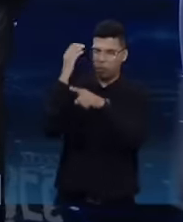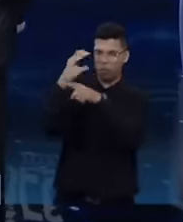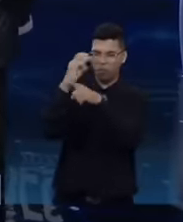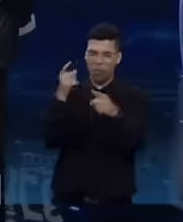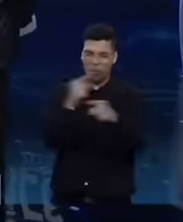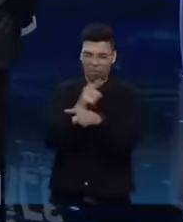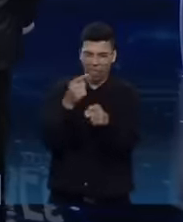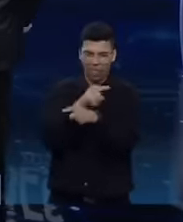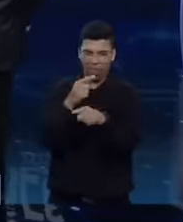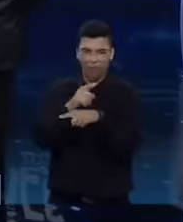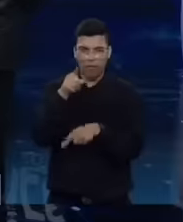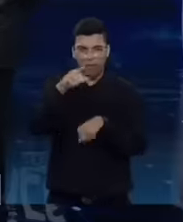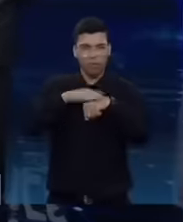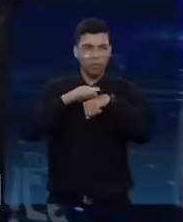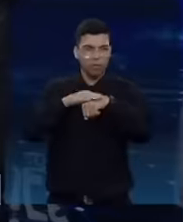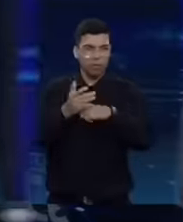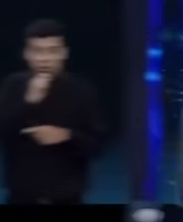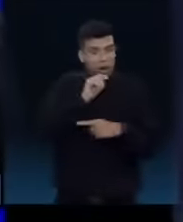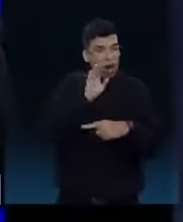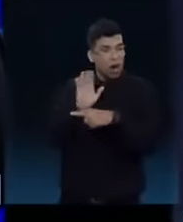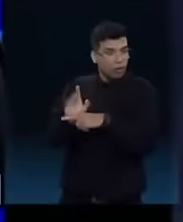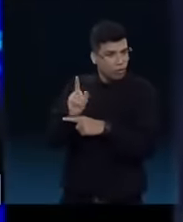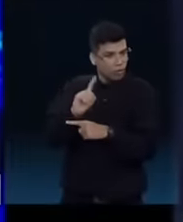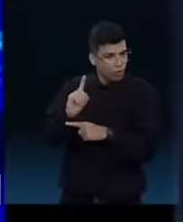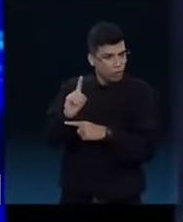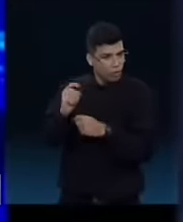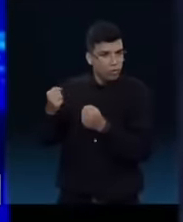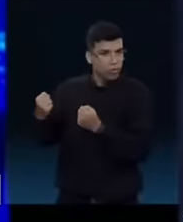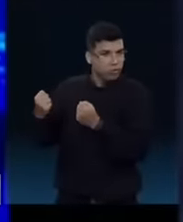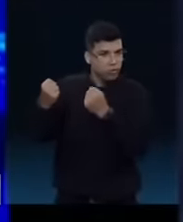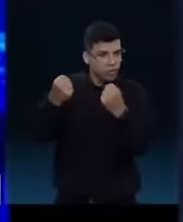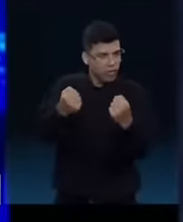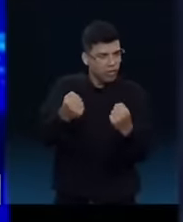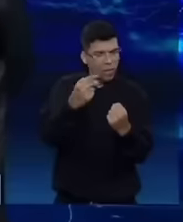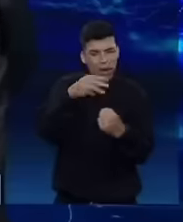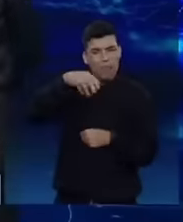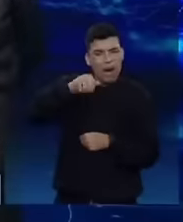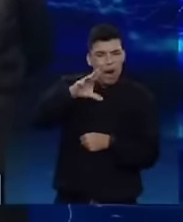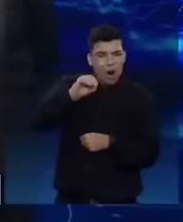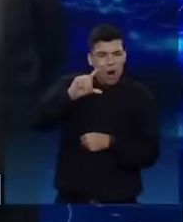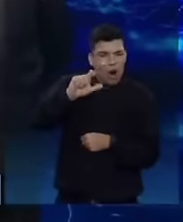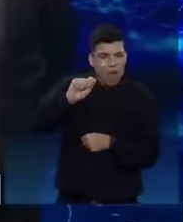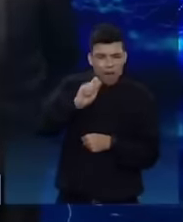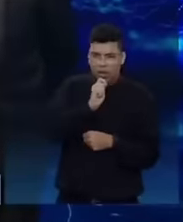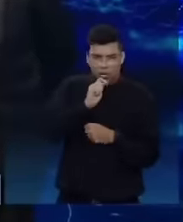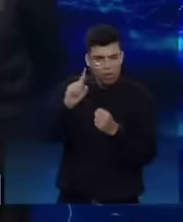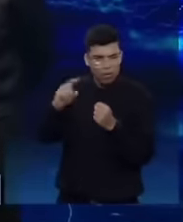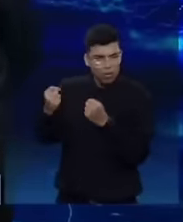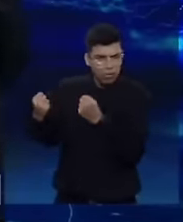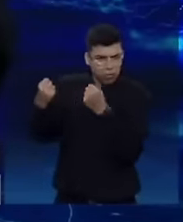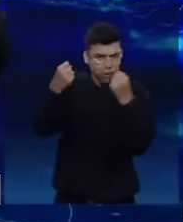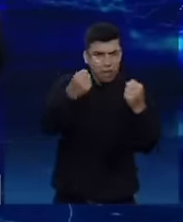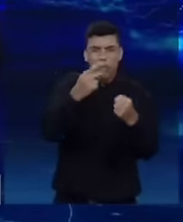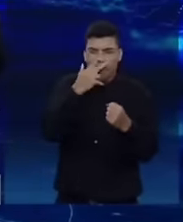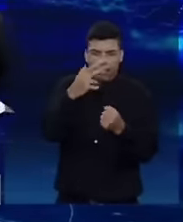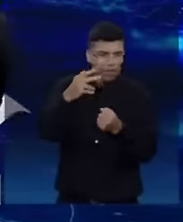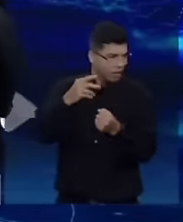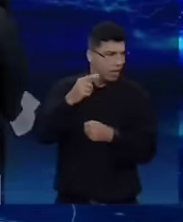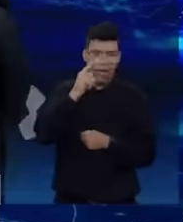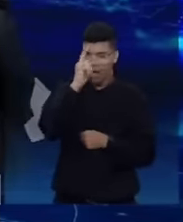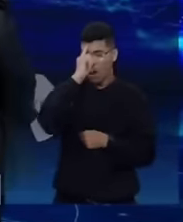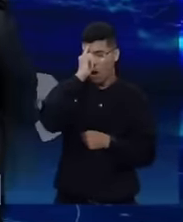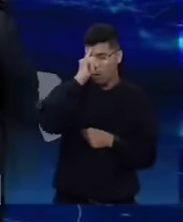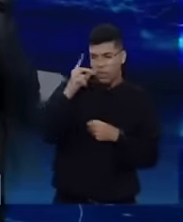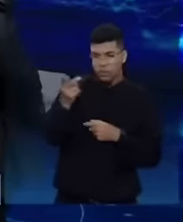sabe... mentira de Lula. Deixa o presidente... Pelo que tudo indica, fez um acordo com o Marcona e com o seu Alckmin, que era governador de São Paulo naquele tempo.